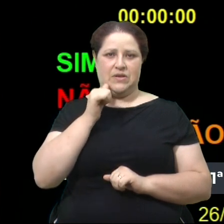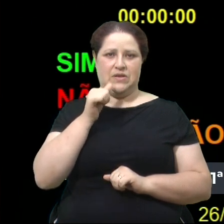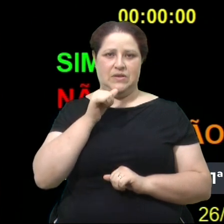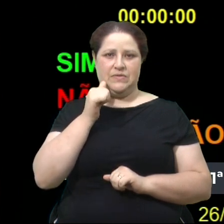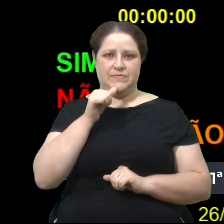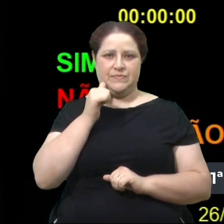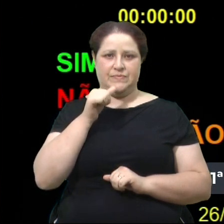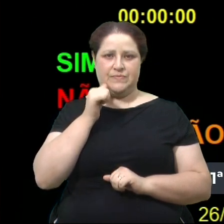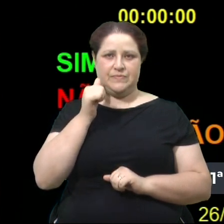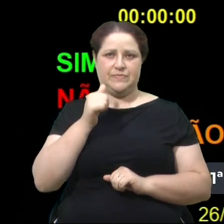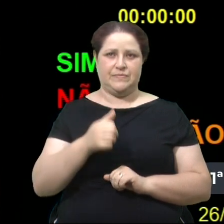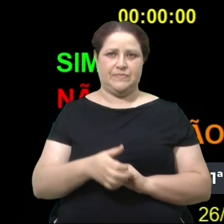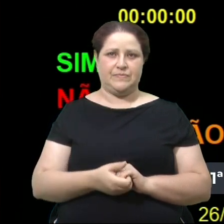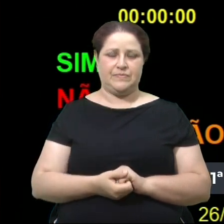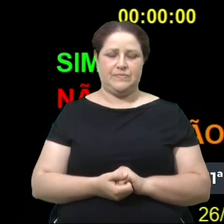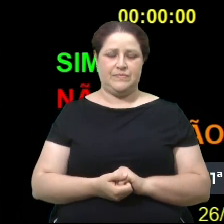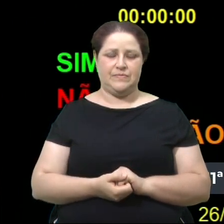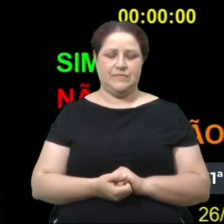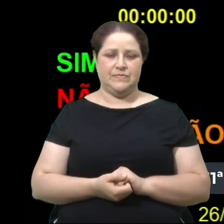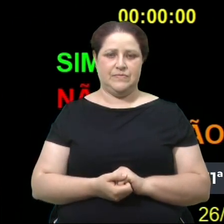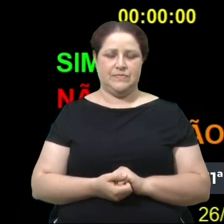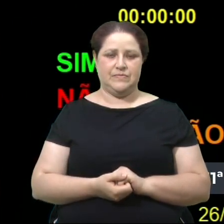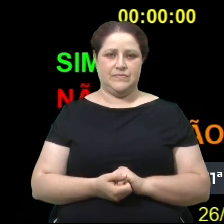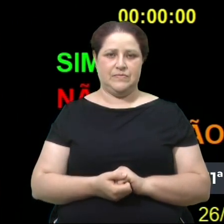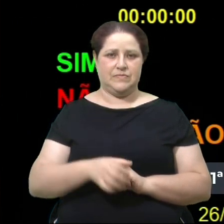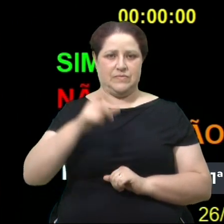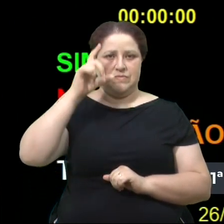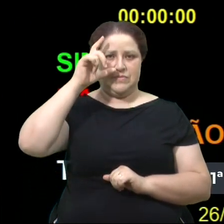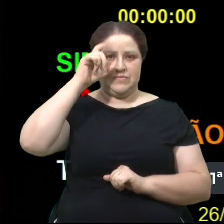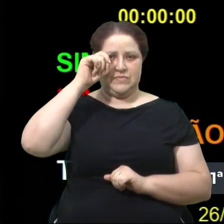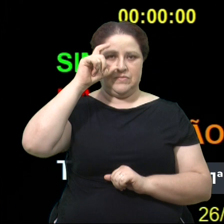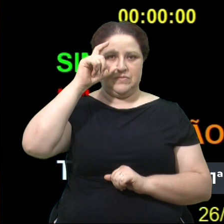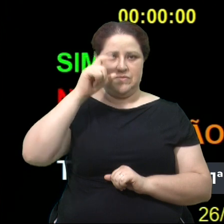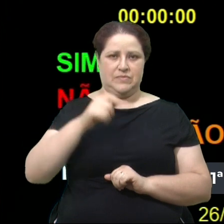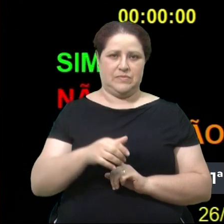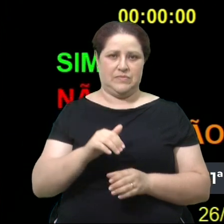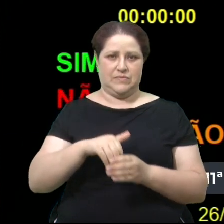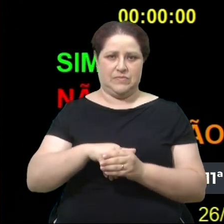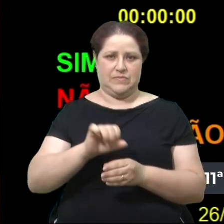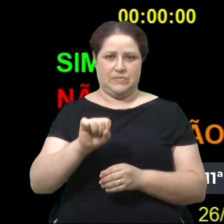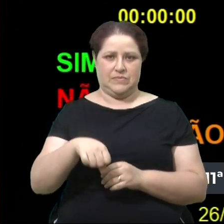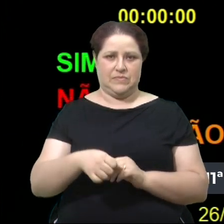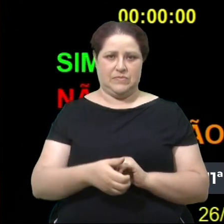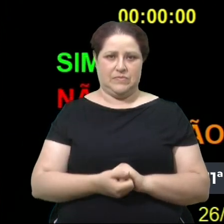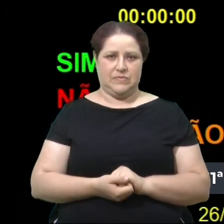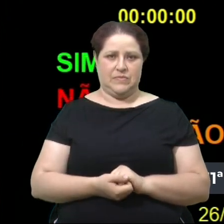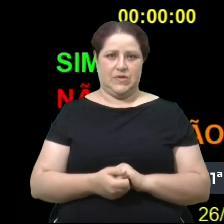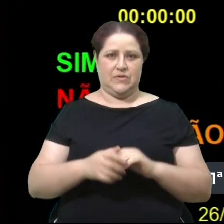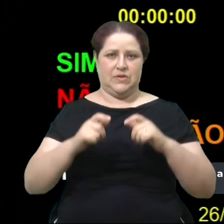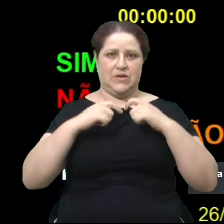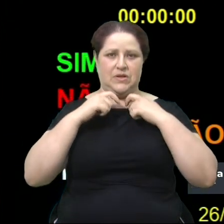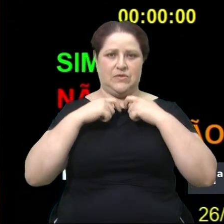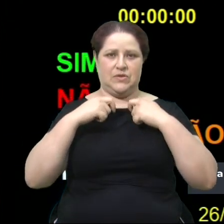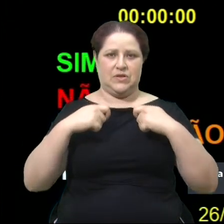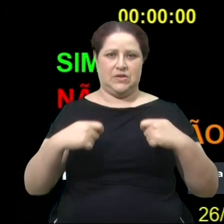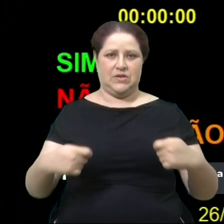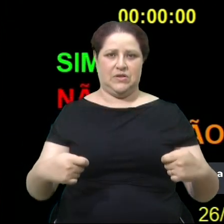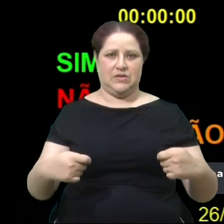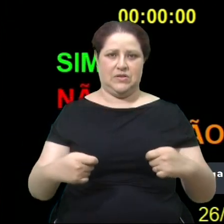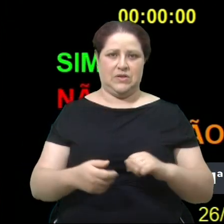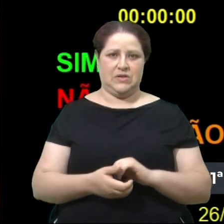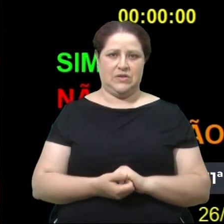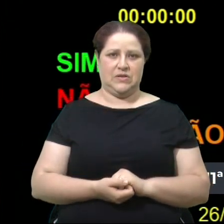Votou sim. Maurício Scalco. Votou sim. Dani Luz. Ok.